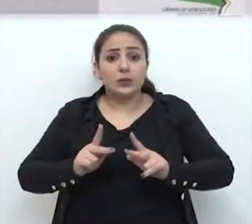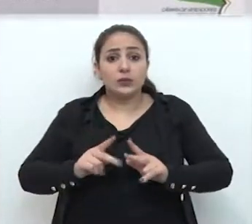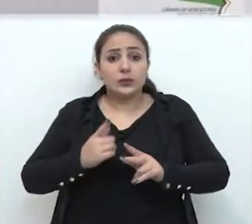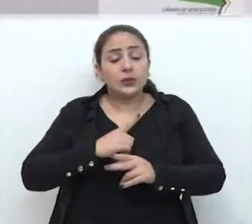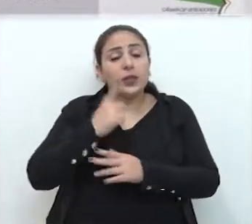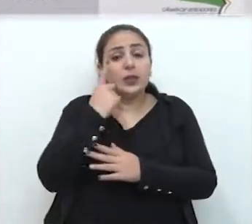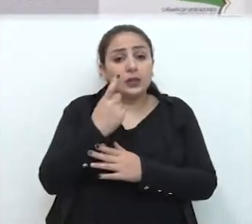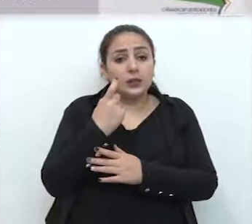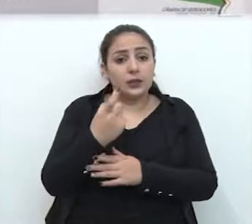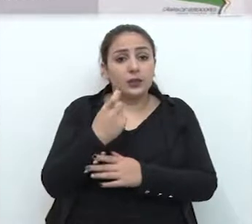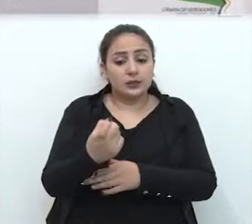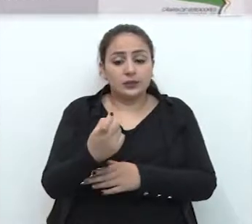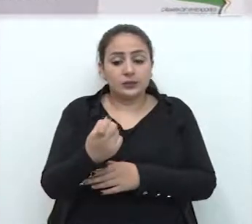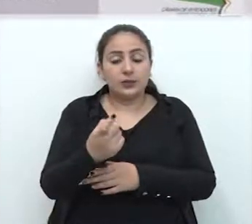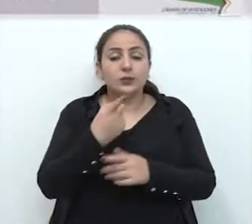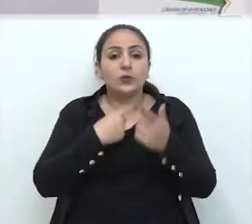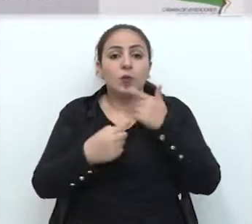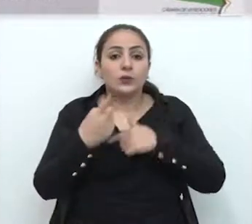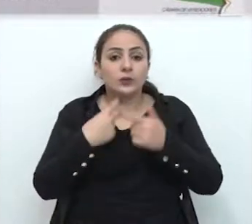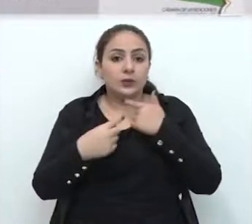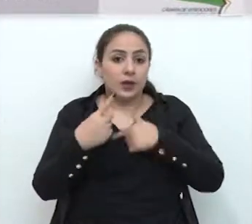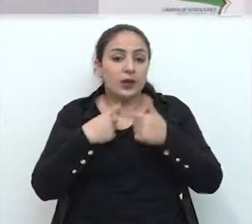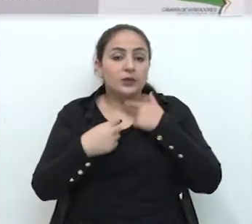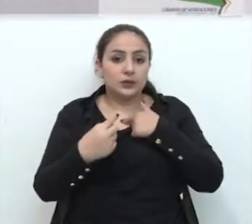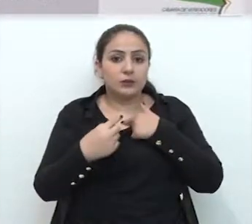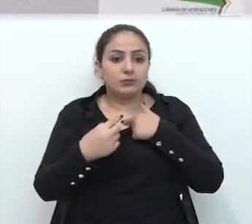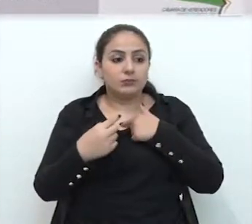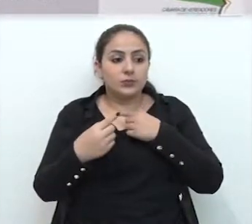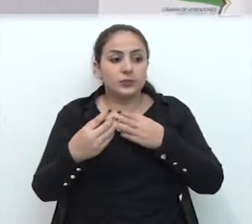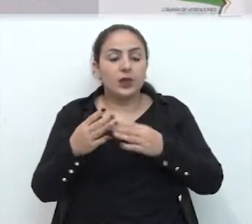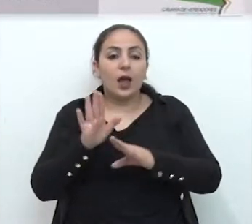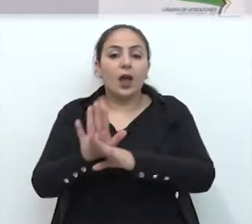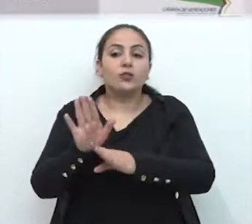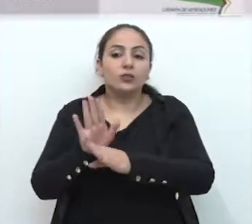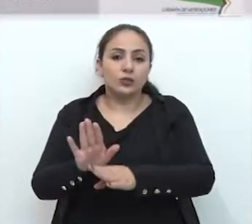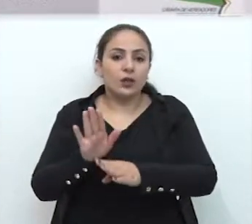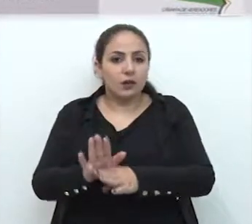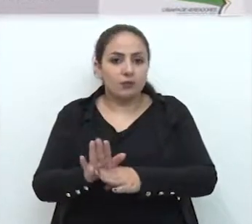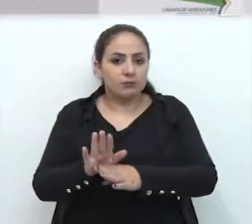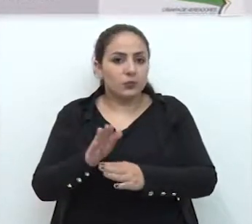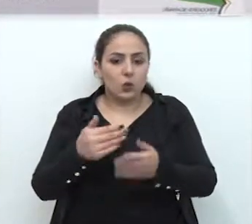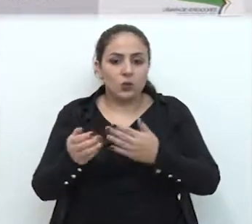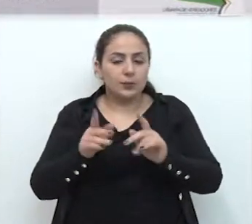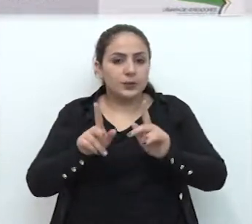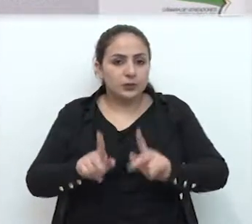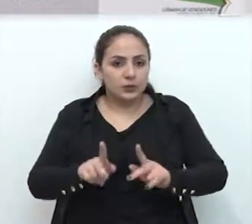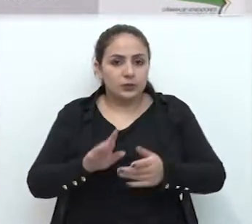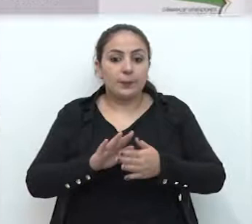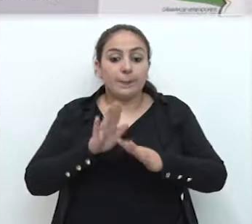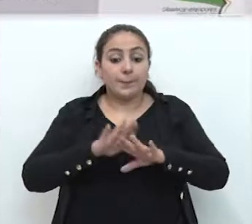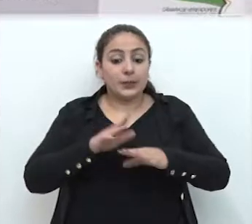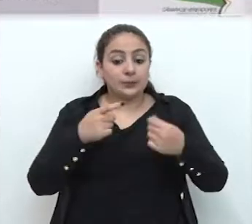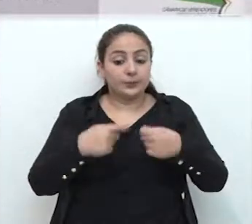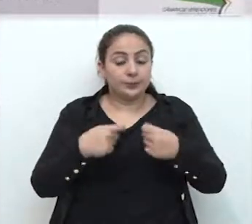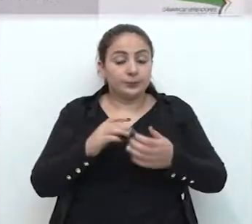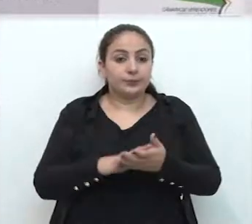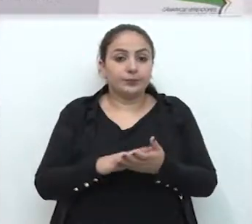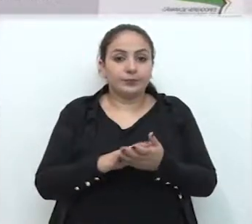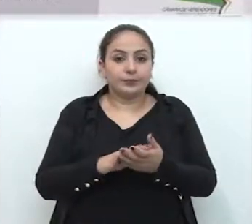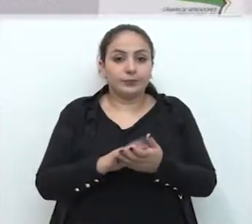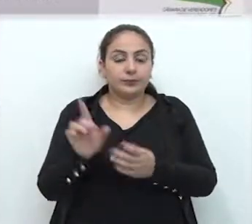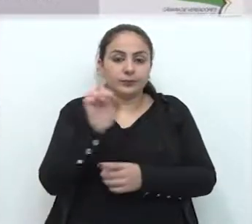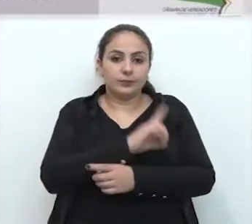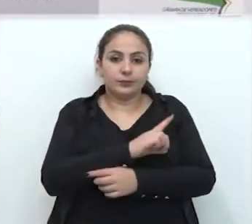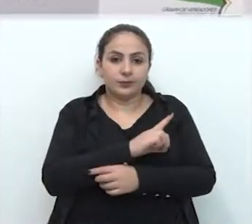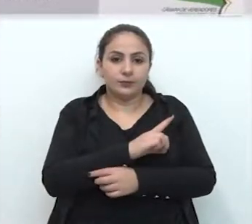têm fundamentalmente esse desejo, desejo de ser solidário, de contribuir com aqueles que mais precisam. Então, agora